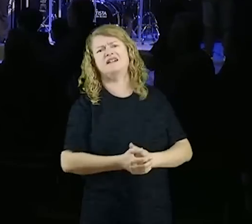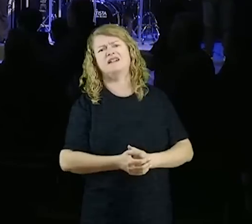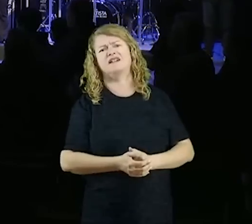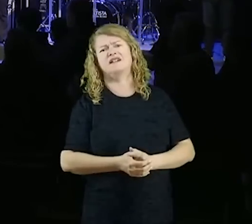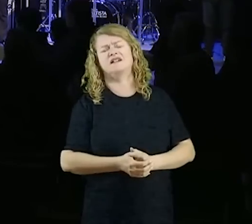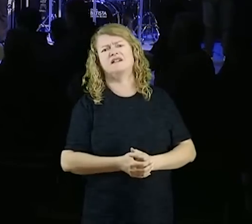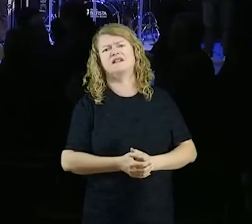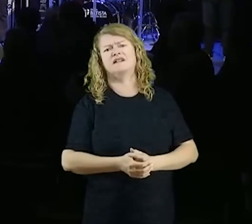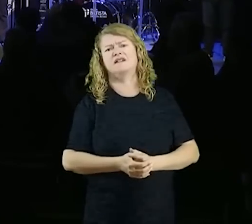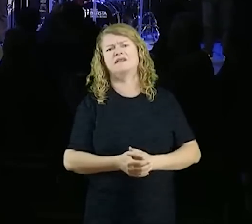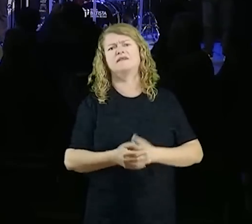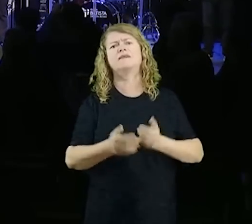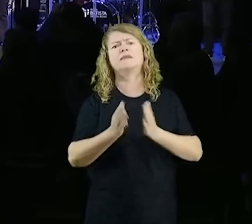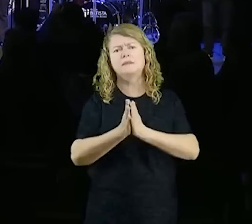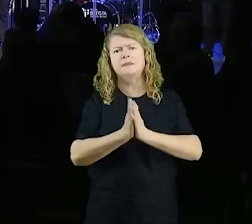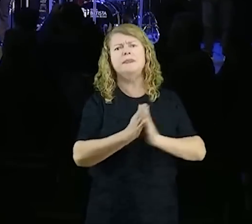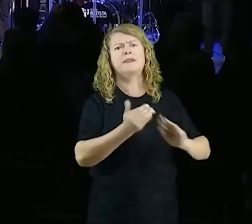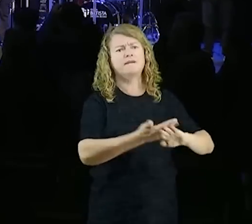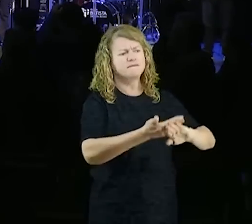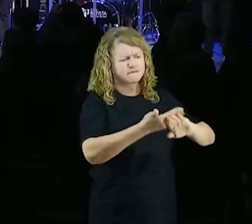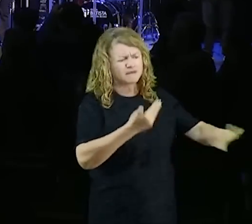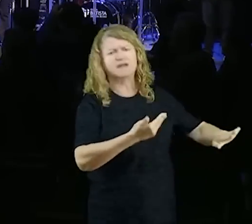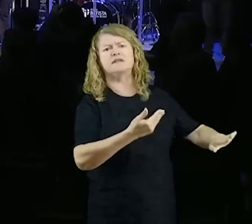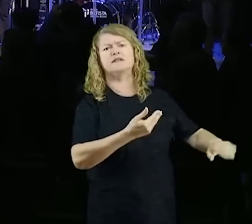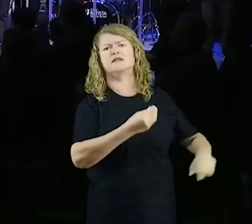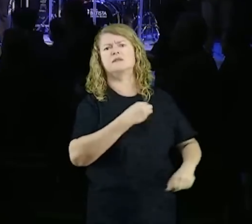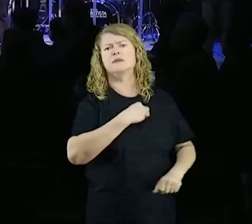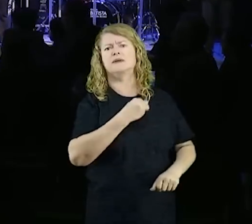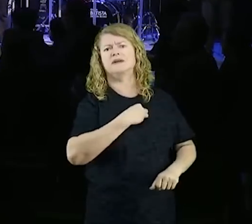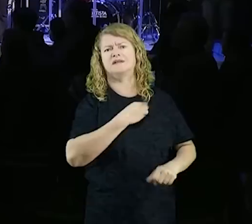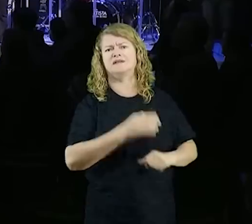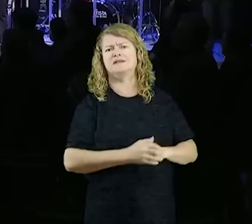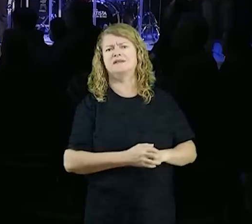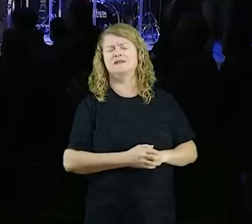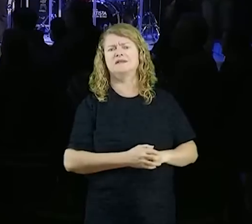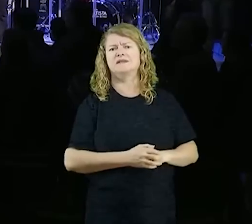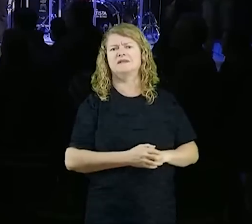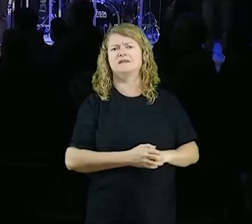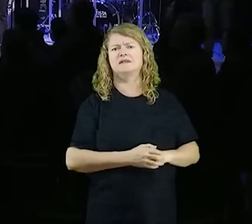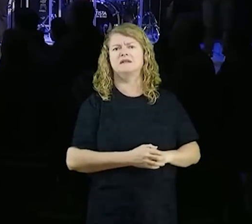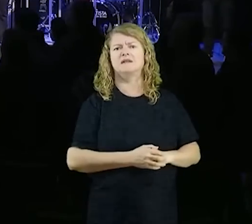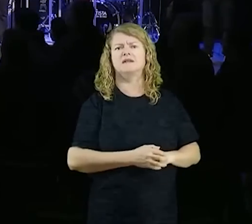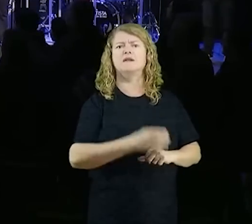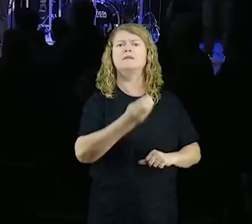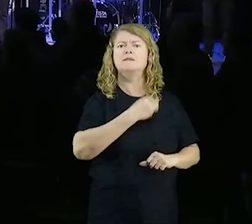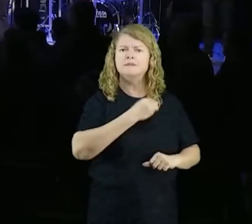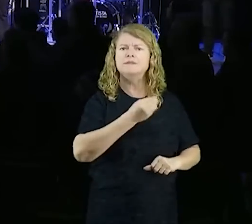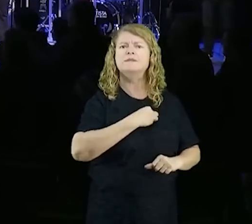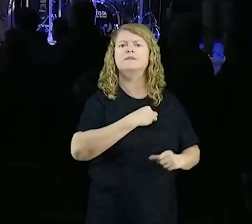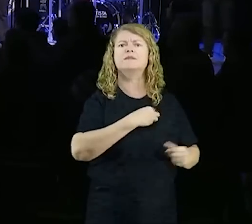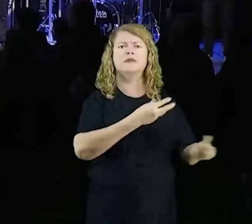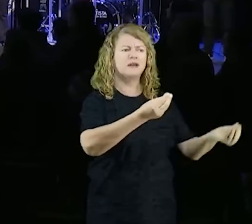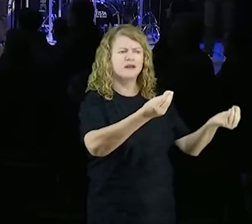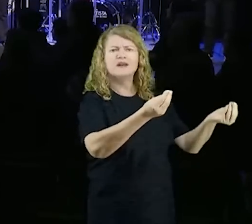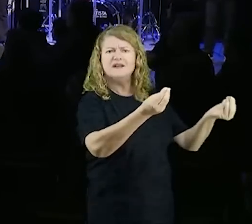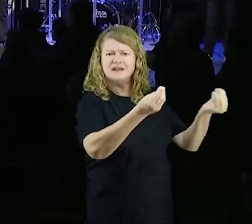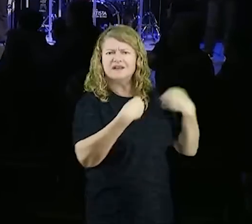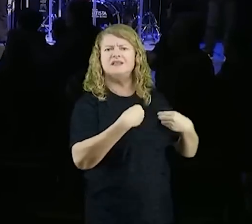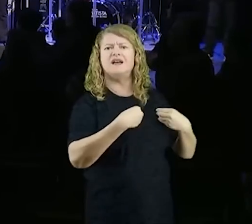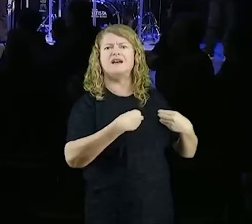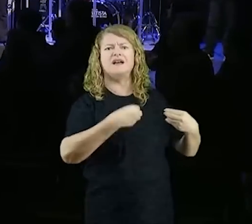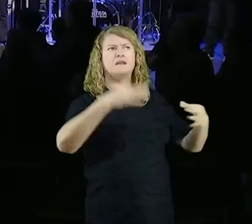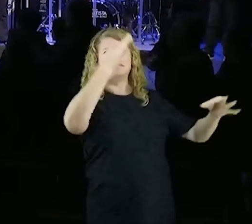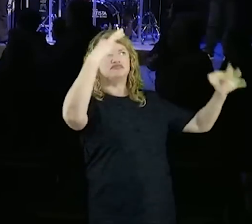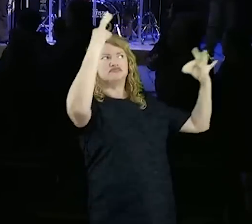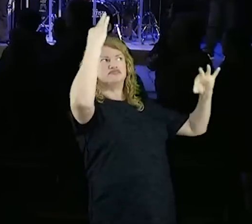do pecado, é o pecado que atrai mosca para a tua vida, as decepções que a gente experimenta, fomos nós